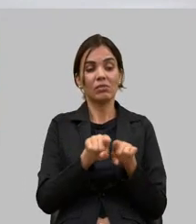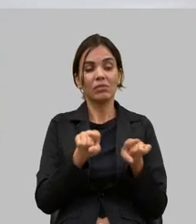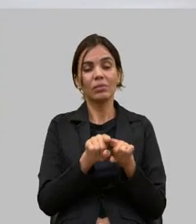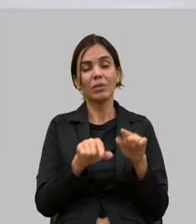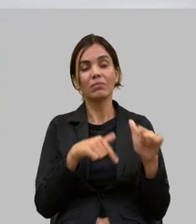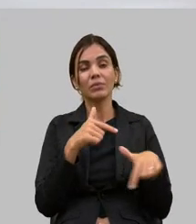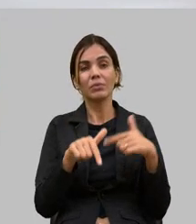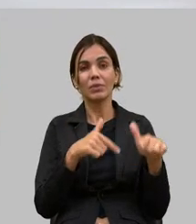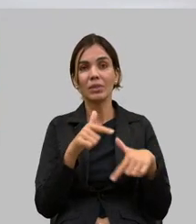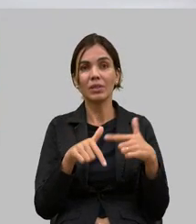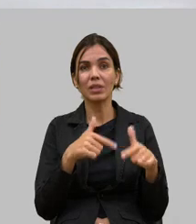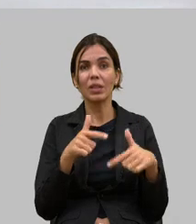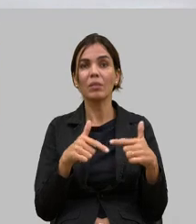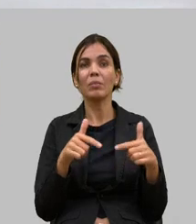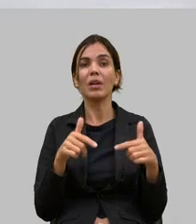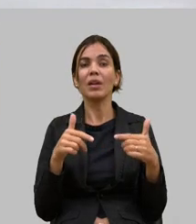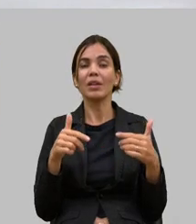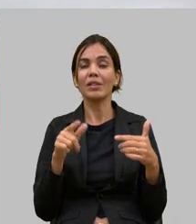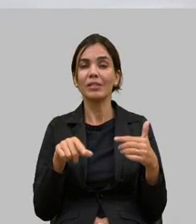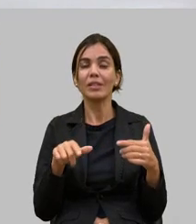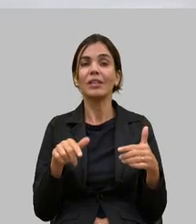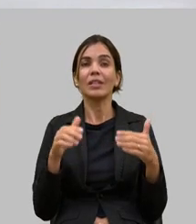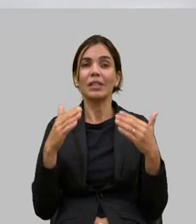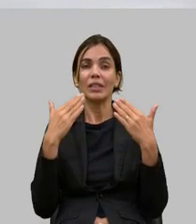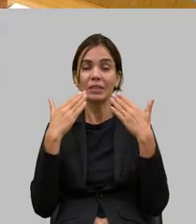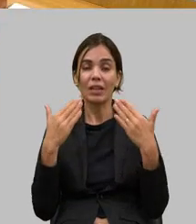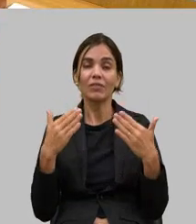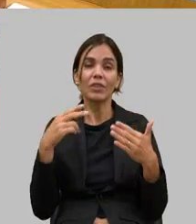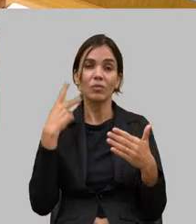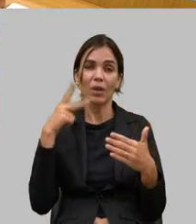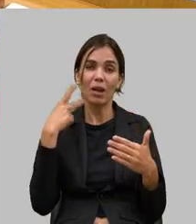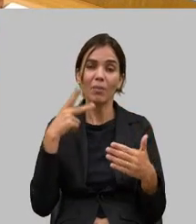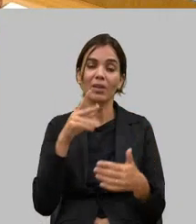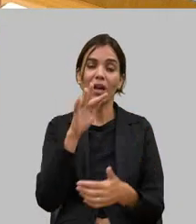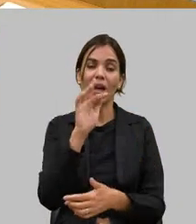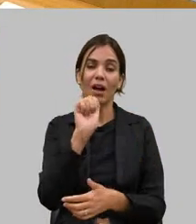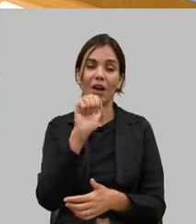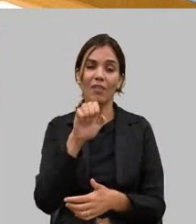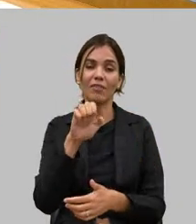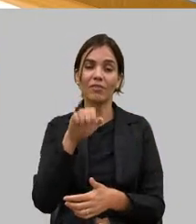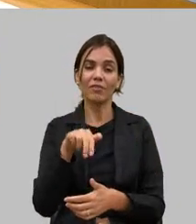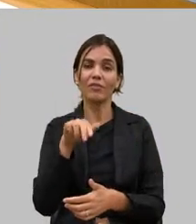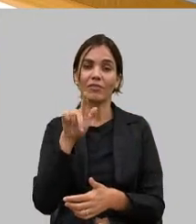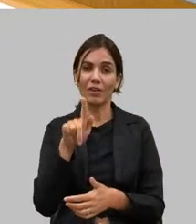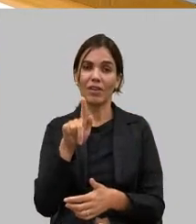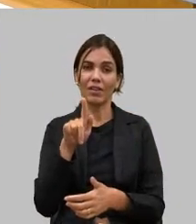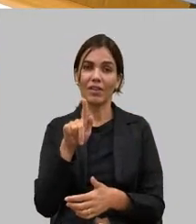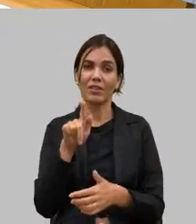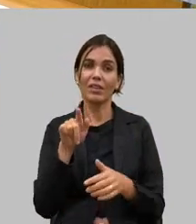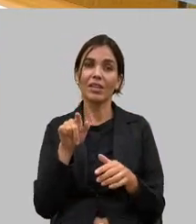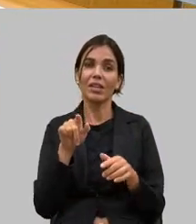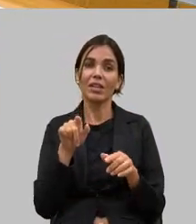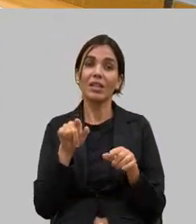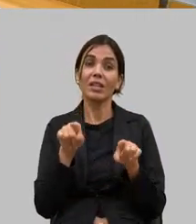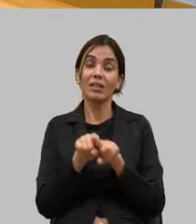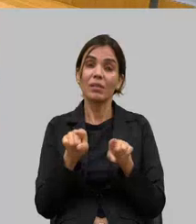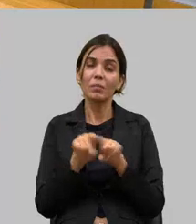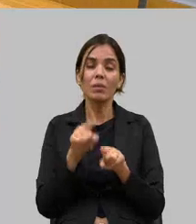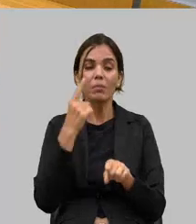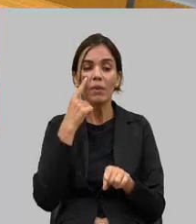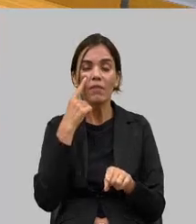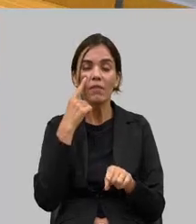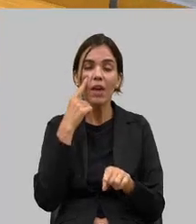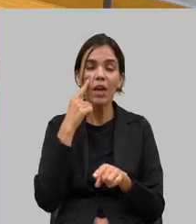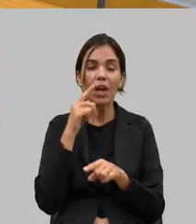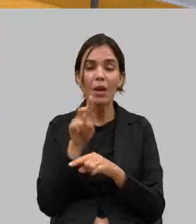da frente parlamentar do leite e da comissão técnica da faeng que seja avaliado também a questão da importação da mussarela que é